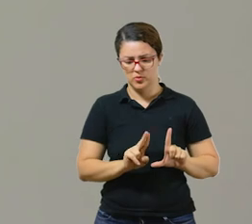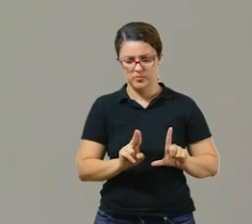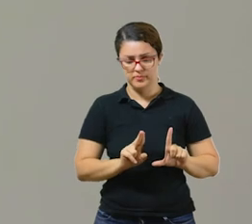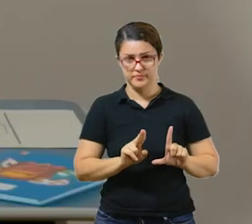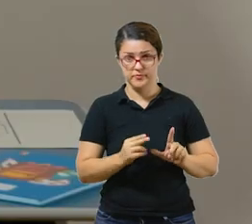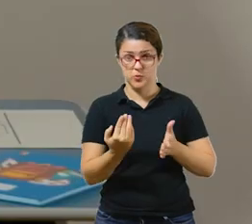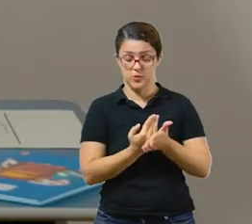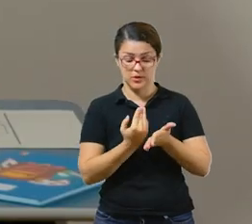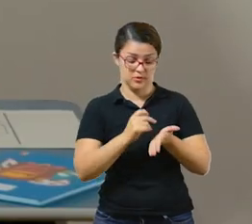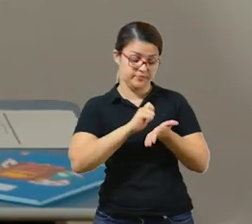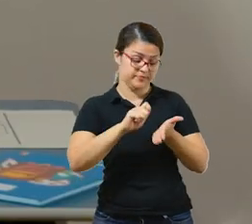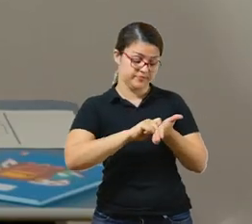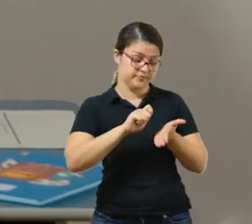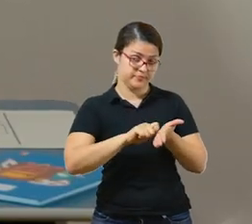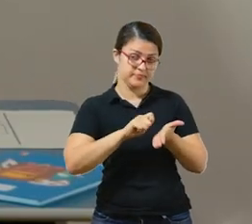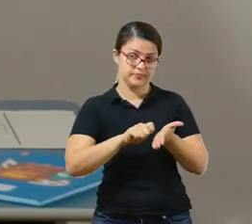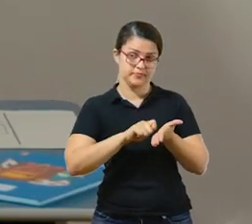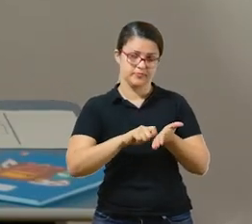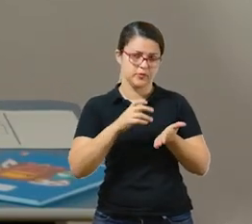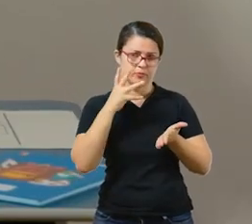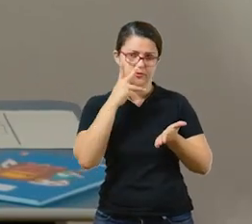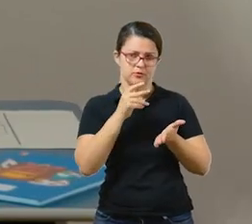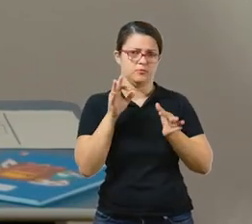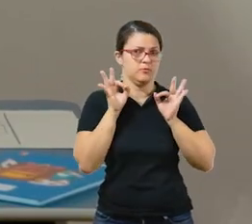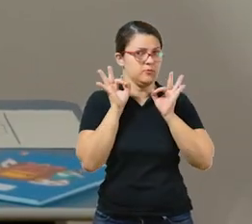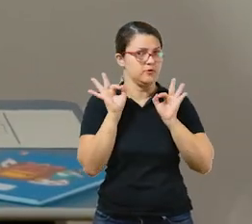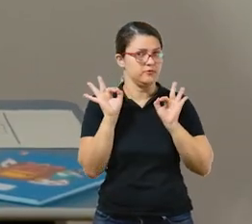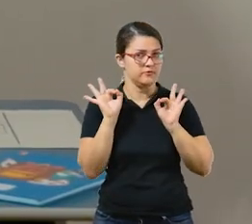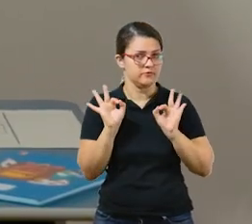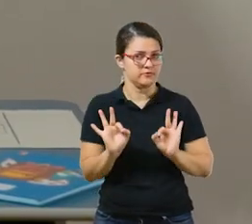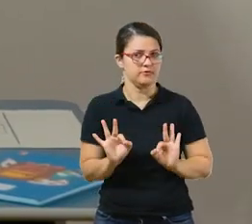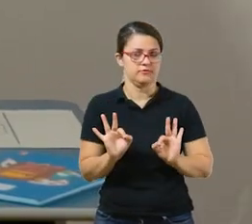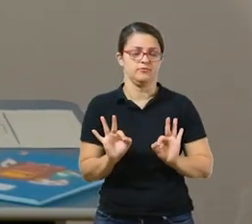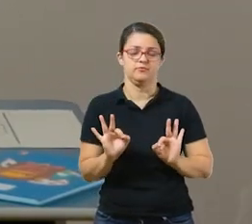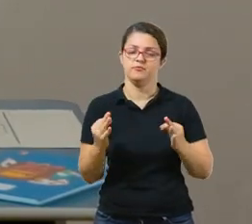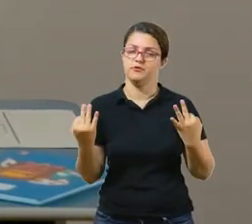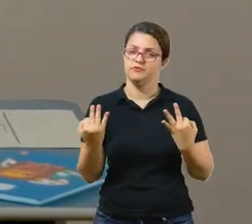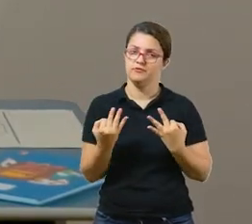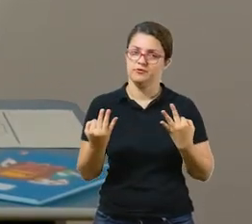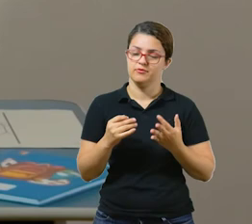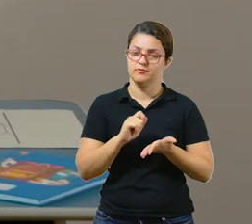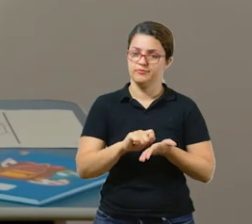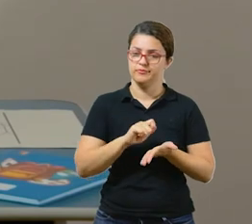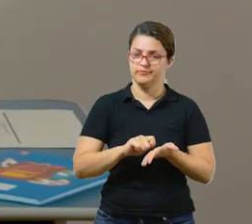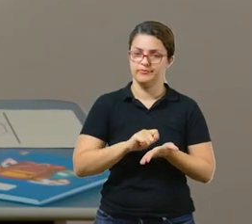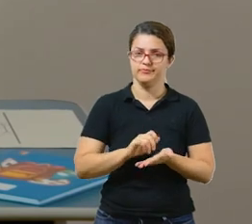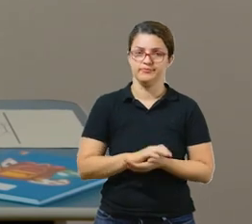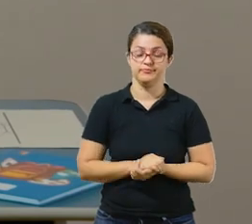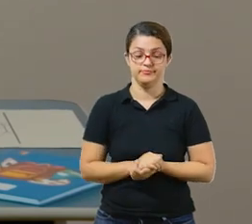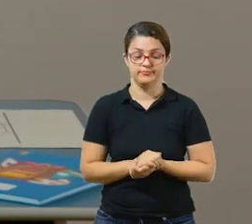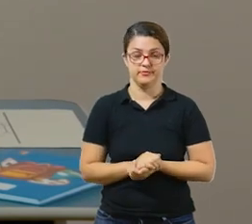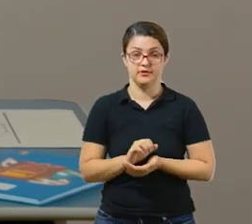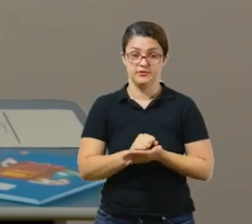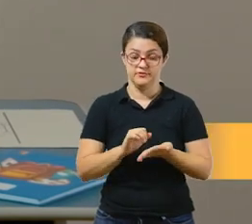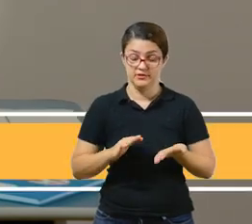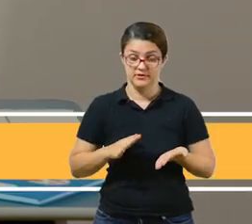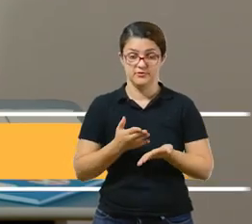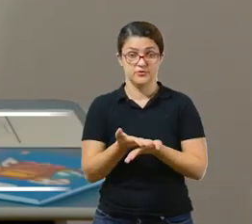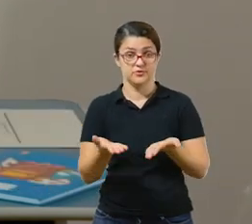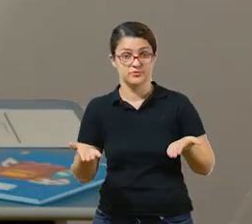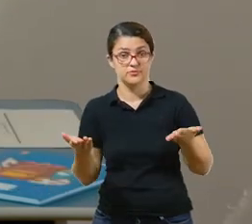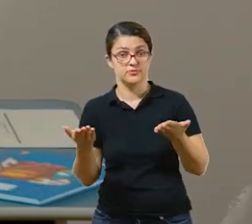Irão registrar tudo no caderno de vocês. Bem bonito e bem caprichado. Bom, essas foram